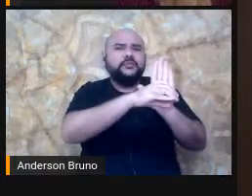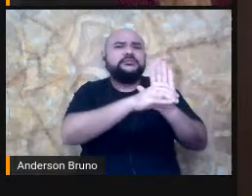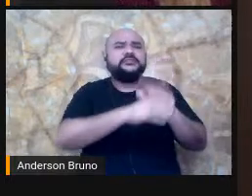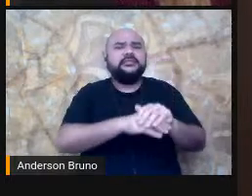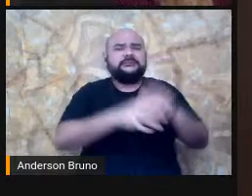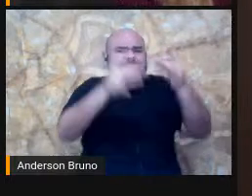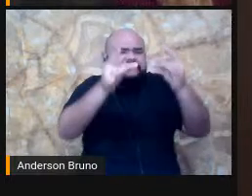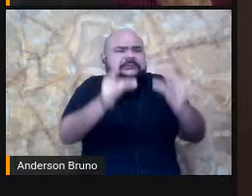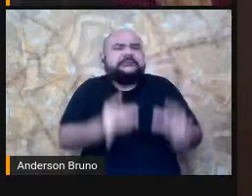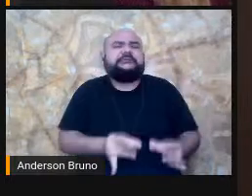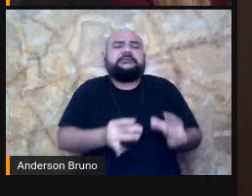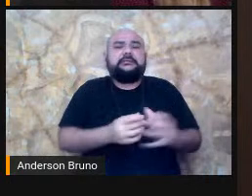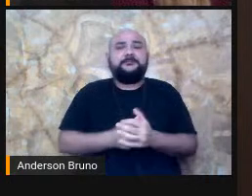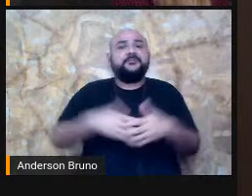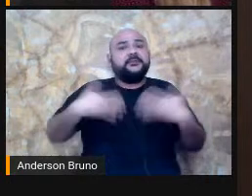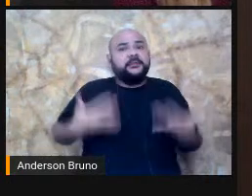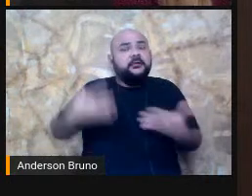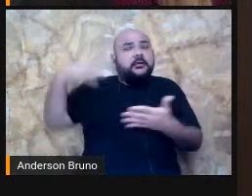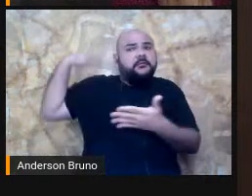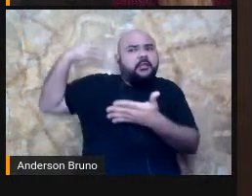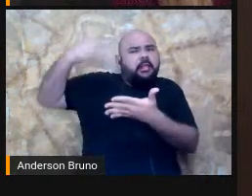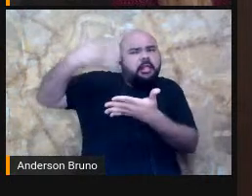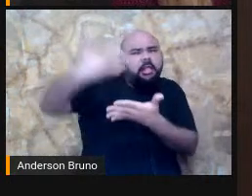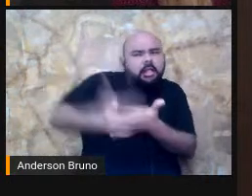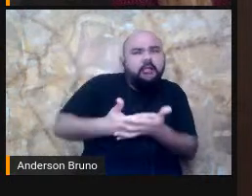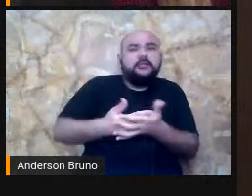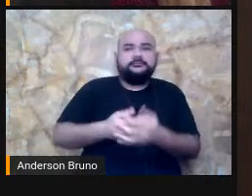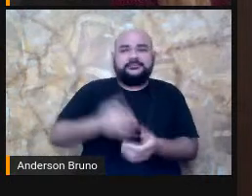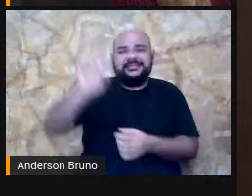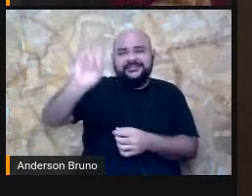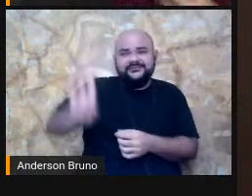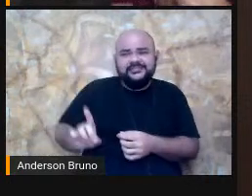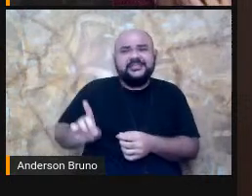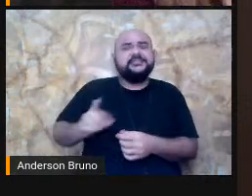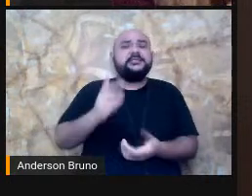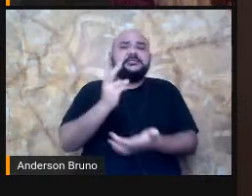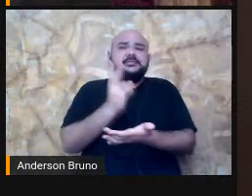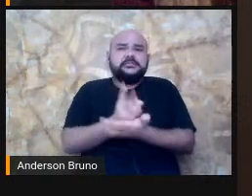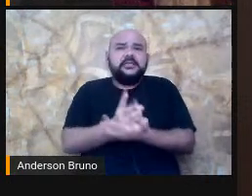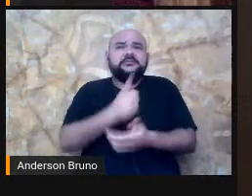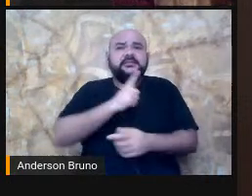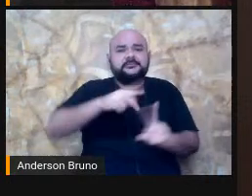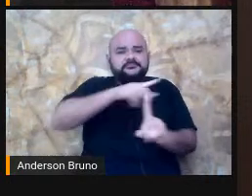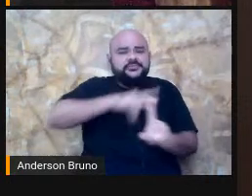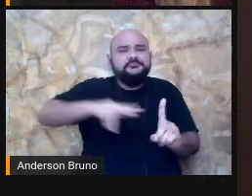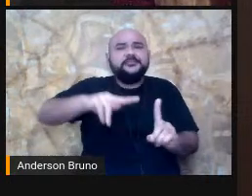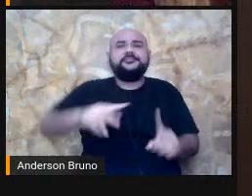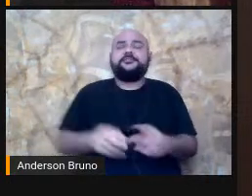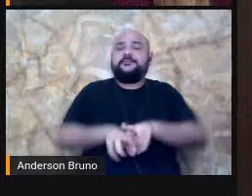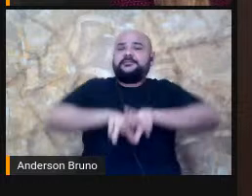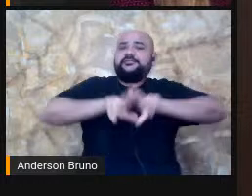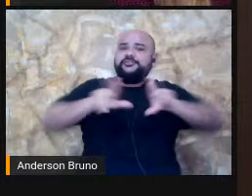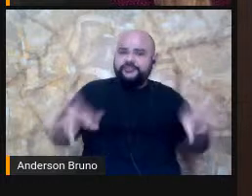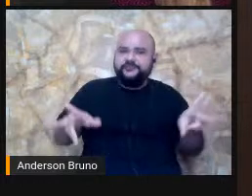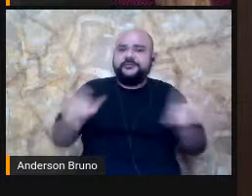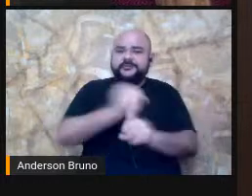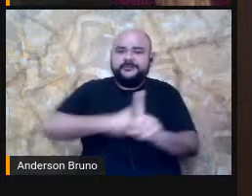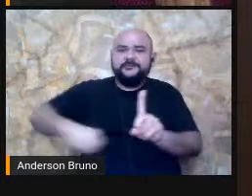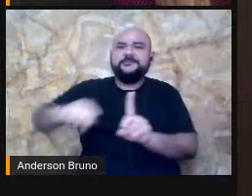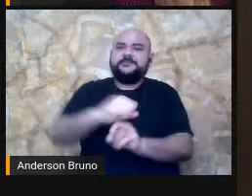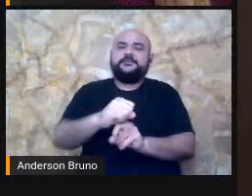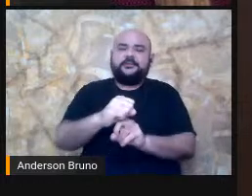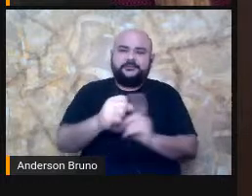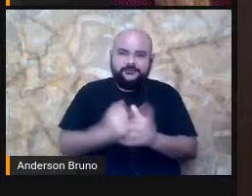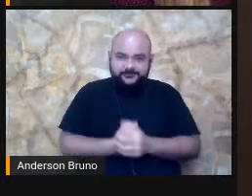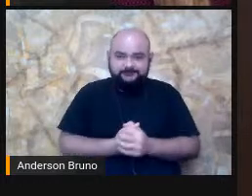a deficiência, ela foi vista de formas muito diferentes pela sociedade. Se a